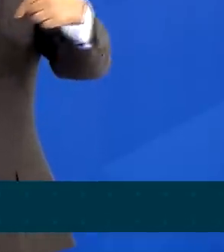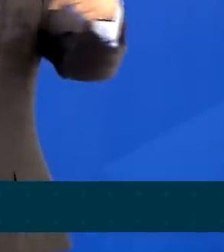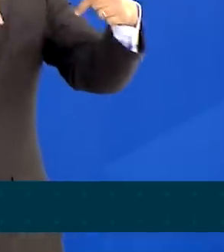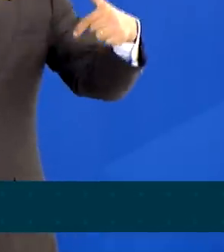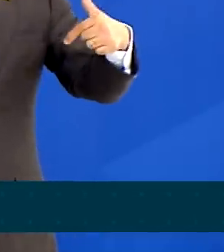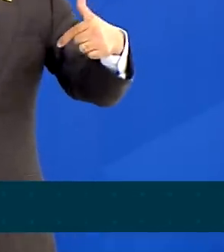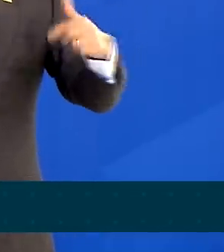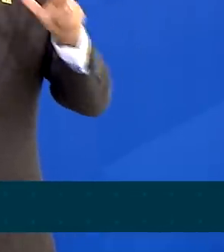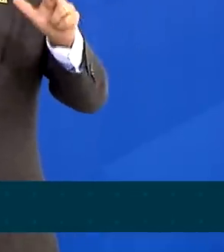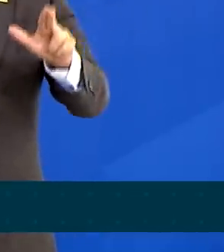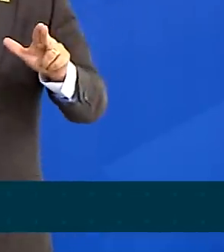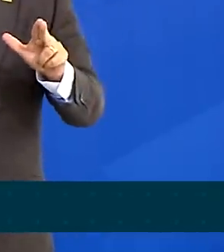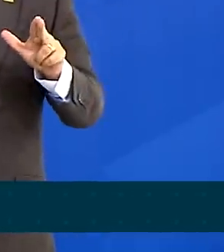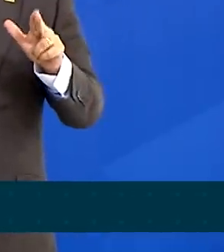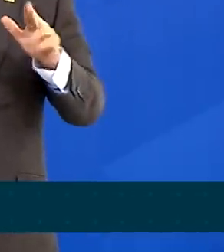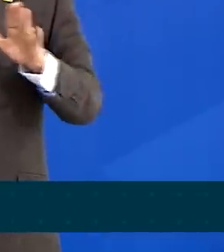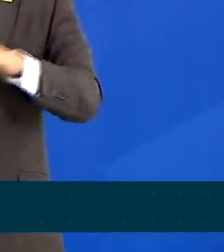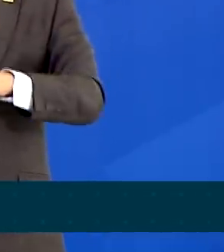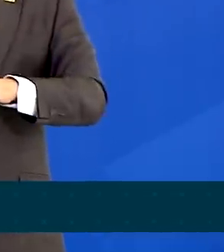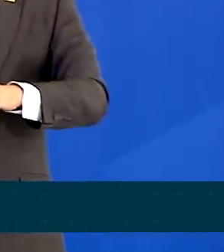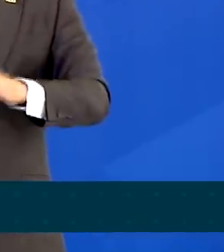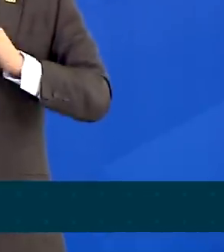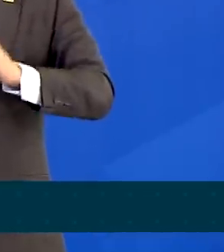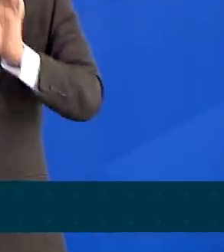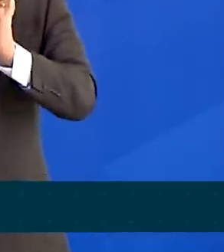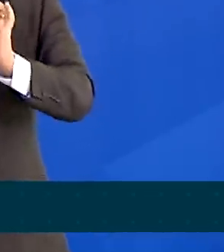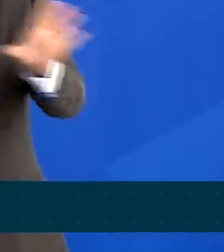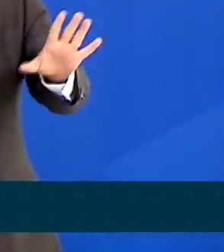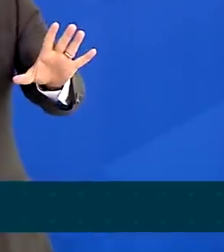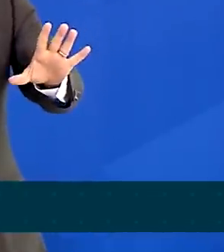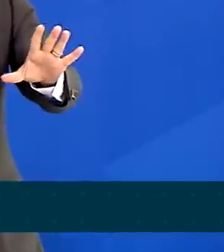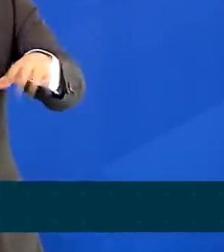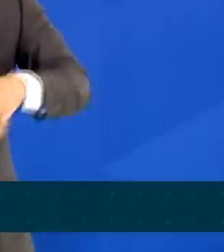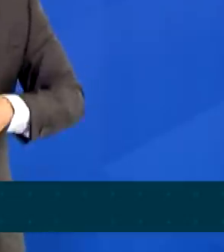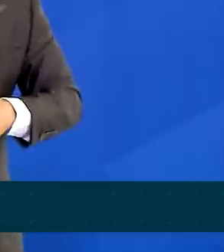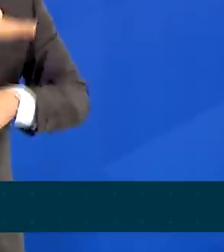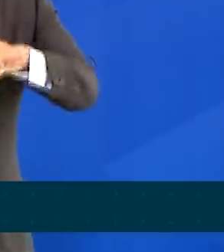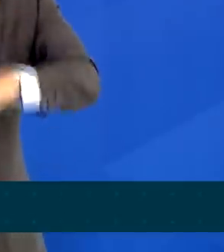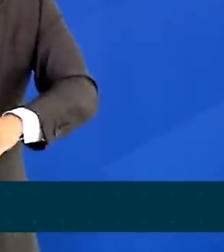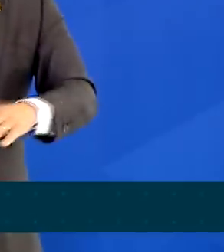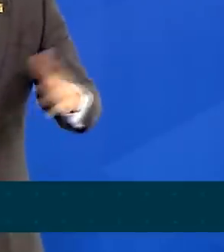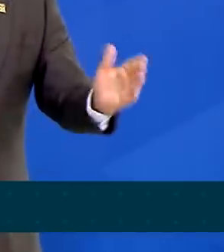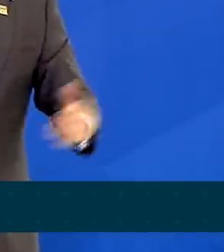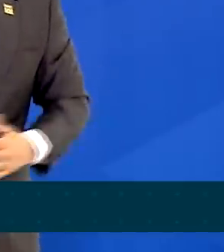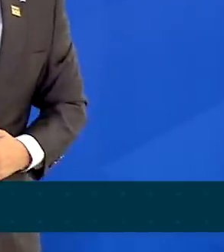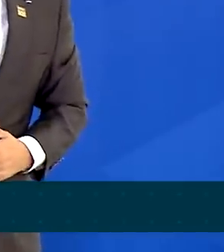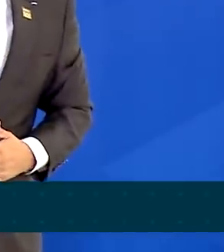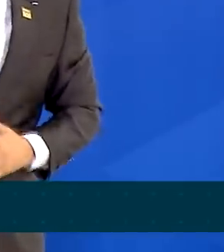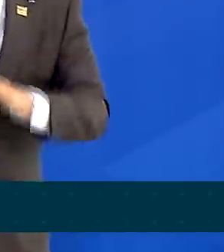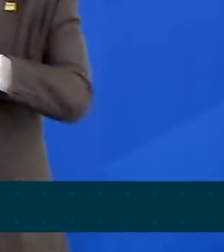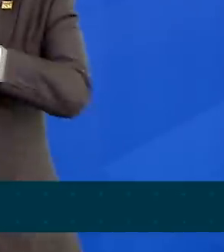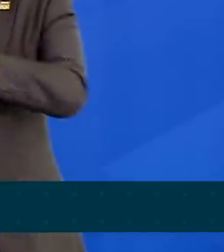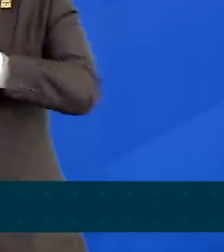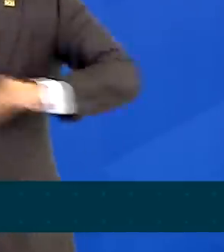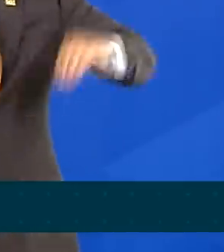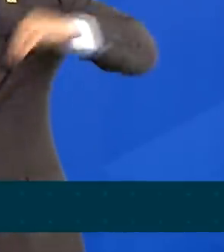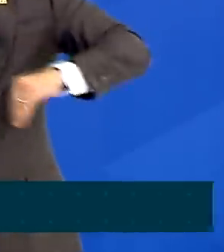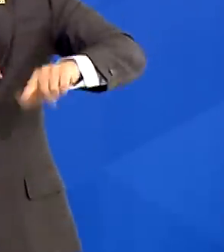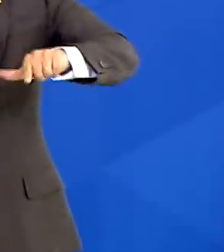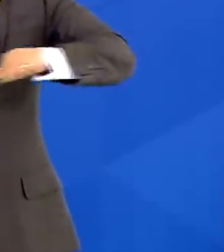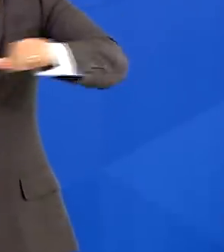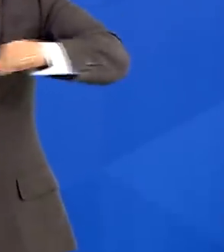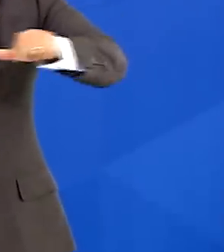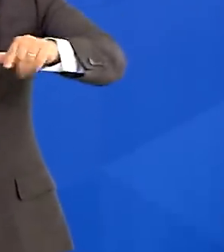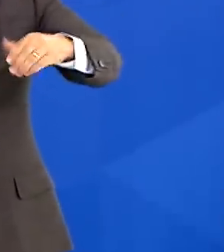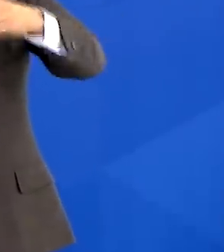Com muito mais liberdade, com um terreno mais fértil para quem quer criar emprego e renda baseado na atividade